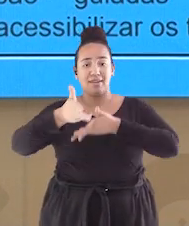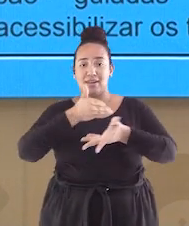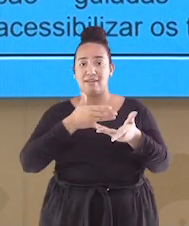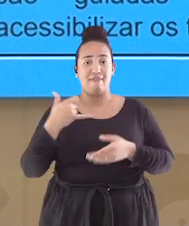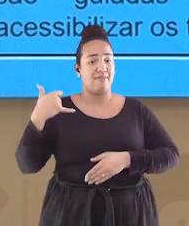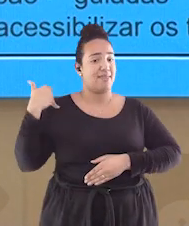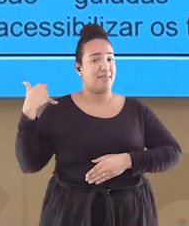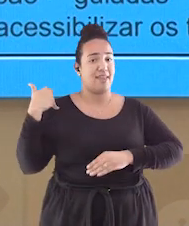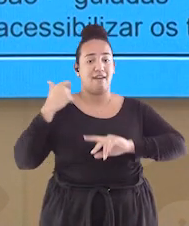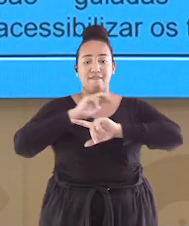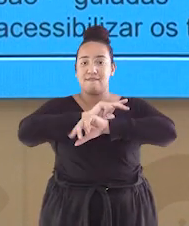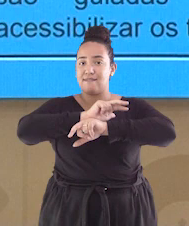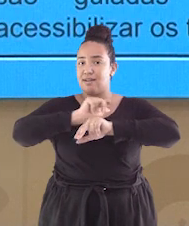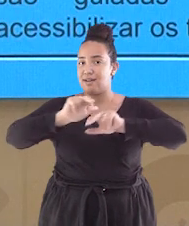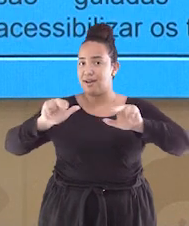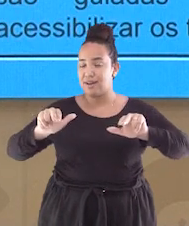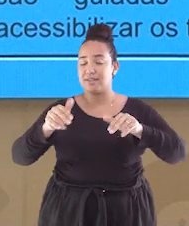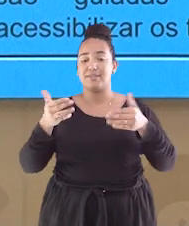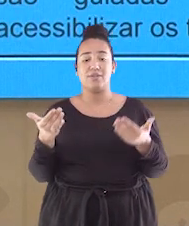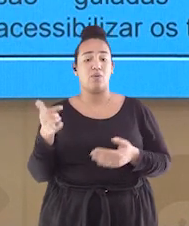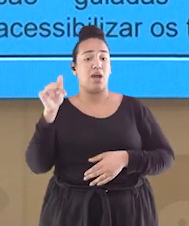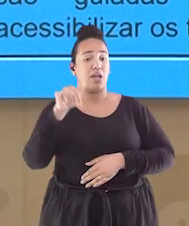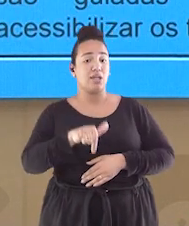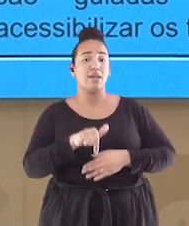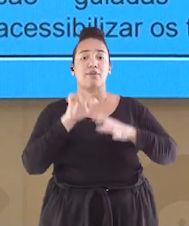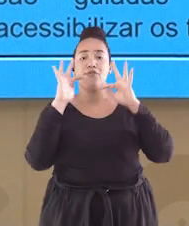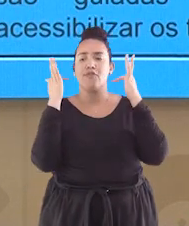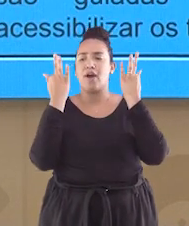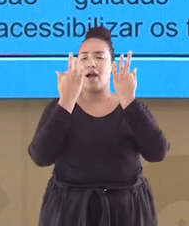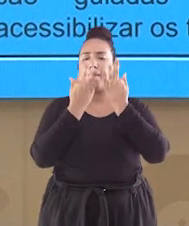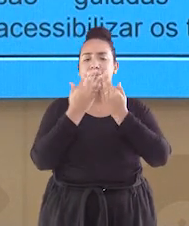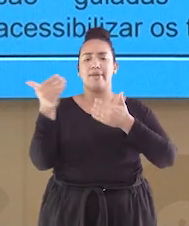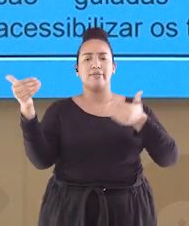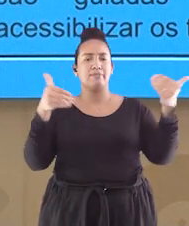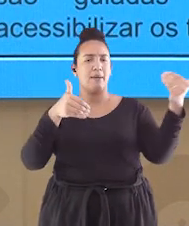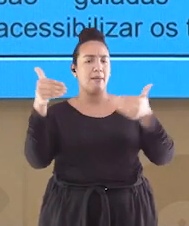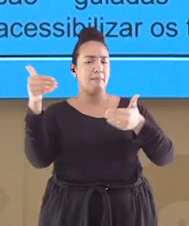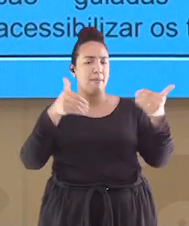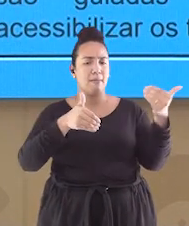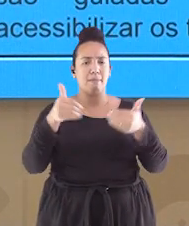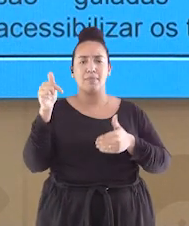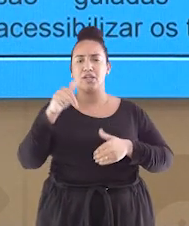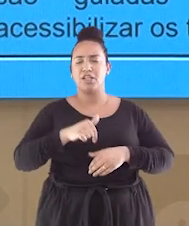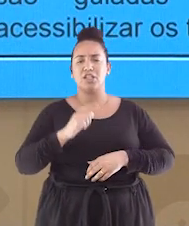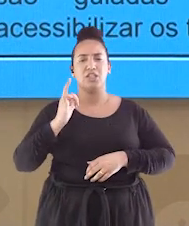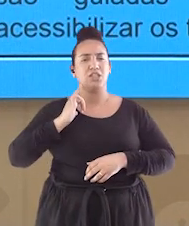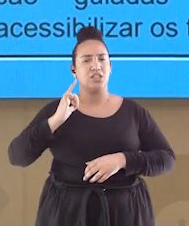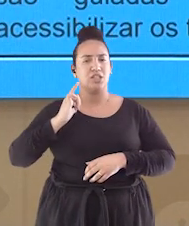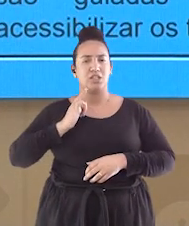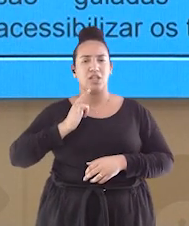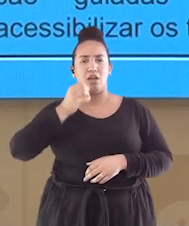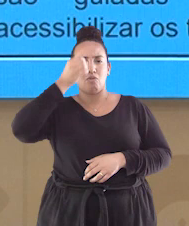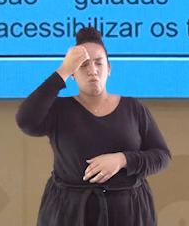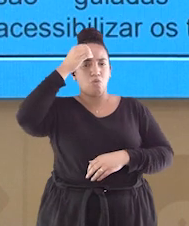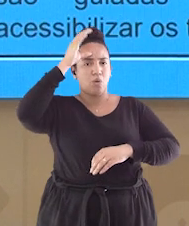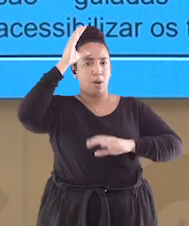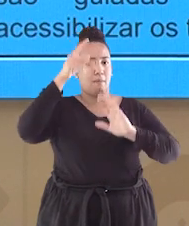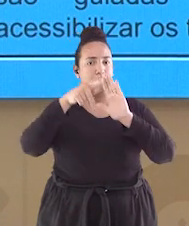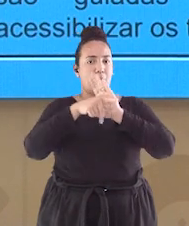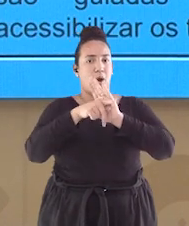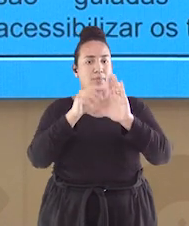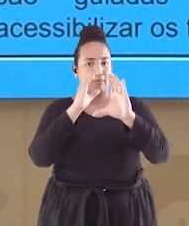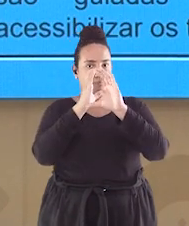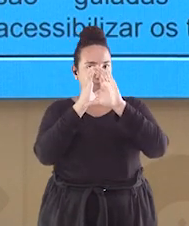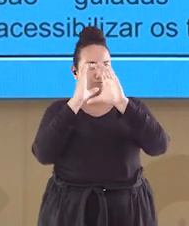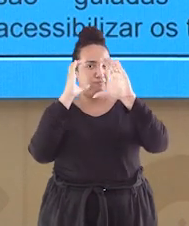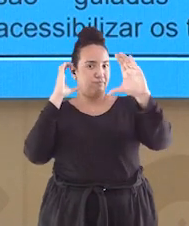idades, o planetário recebe as famílias para sessões que abordam diversos conhecimentos astronômicos, como